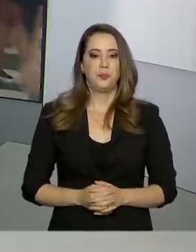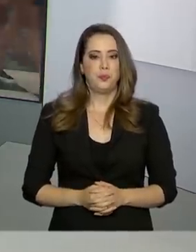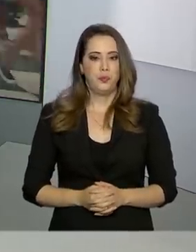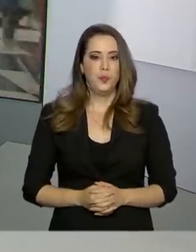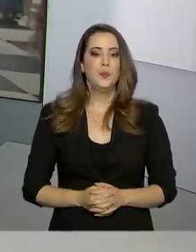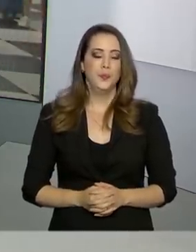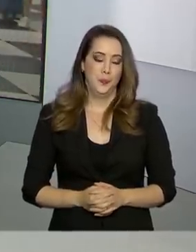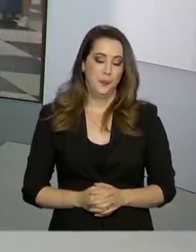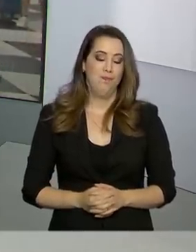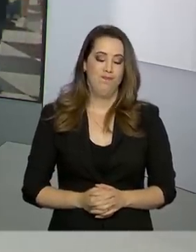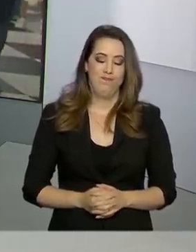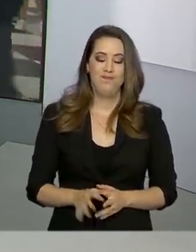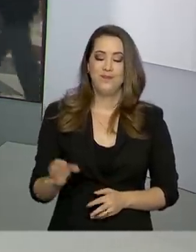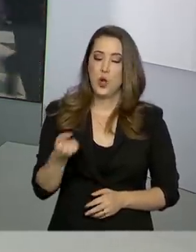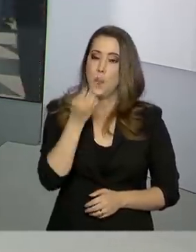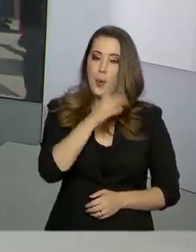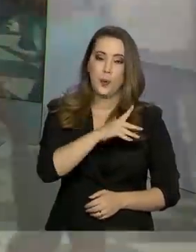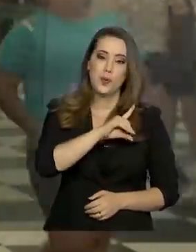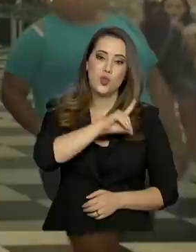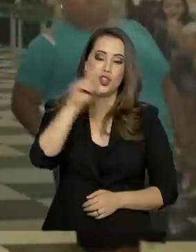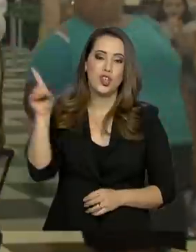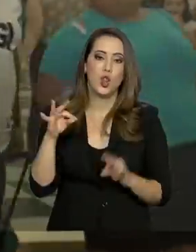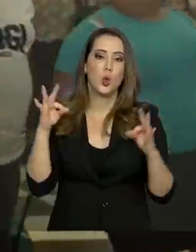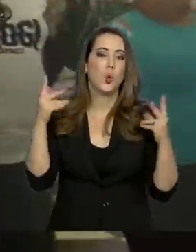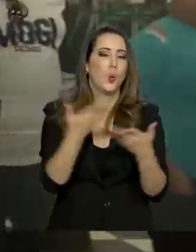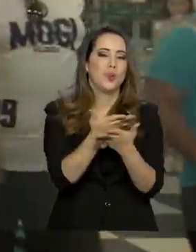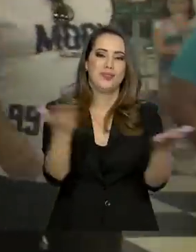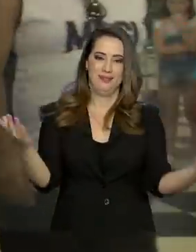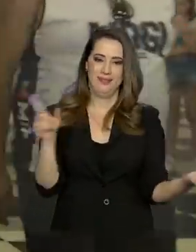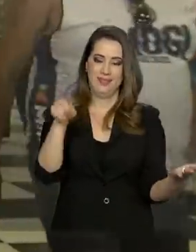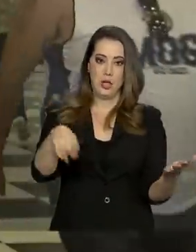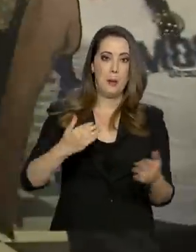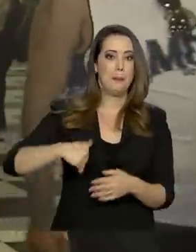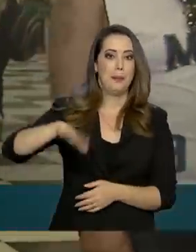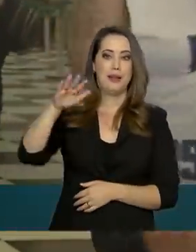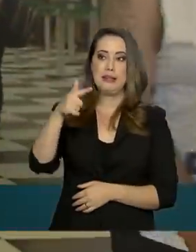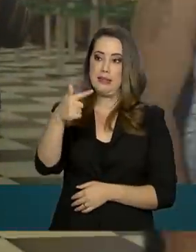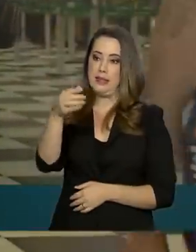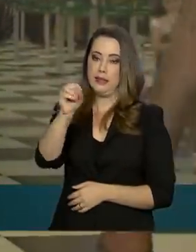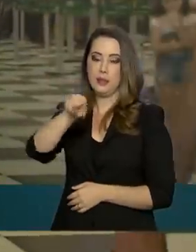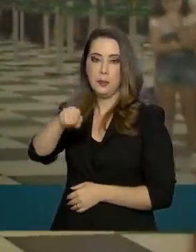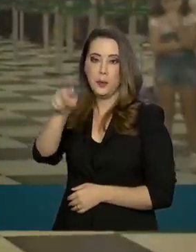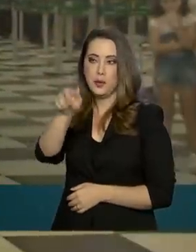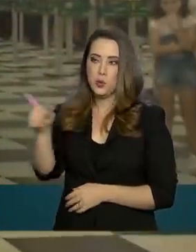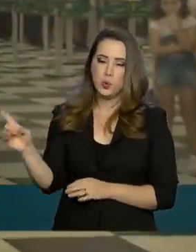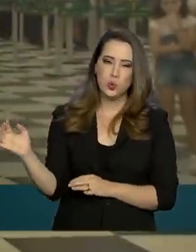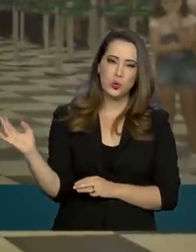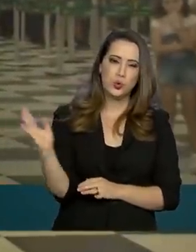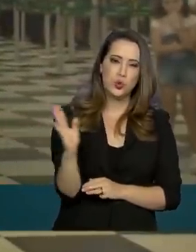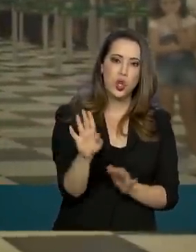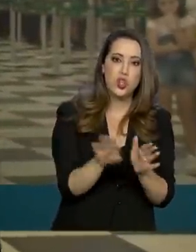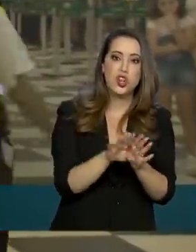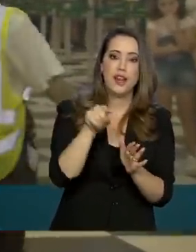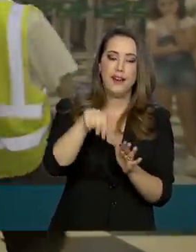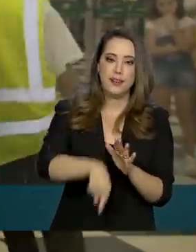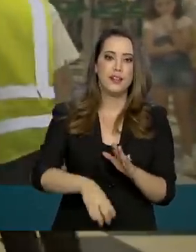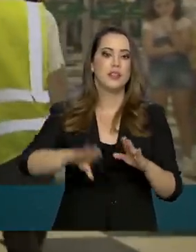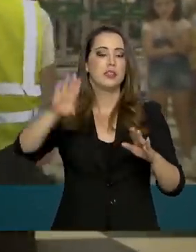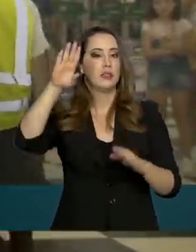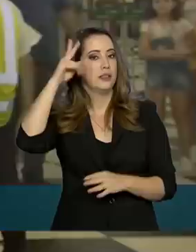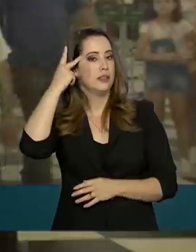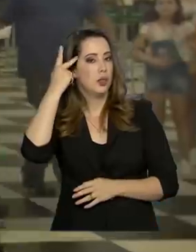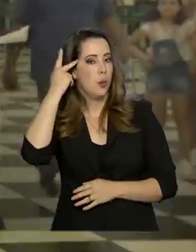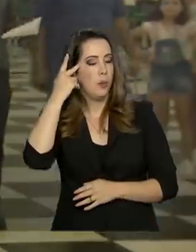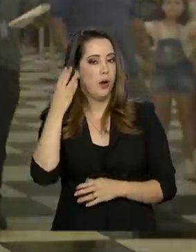Bom dia, Renata. Bom dia a todos. Mais de 72 mil passageiros devem desembarcar na capital paulista aqui pelo aeroporto de